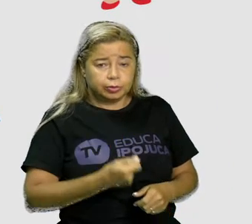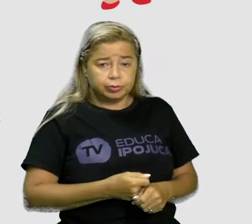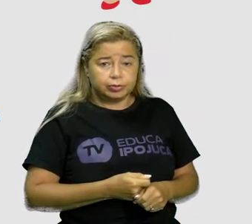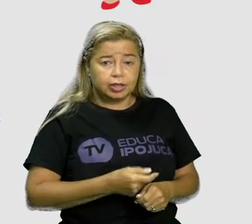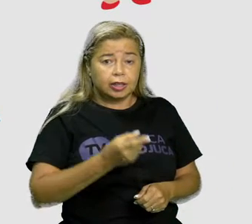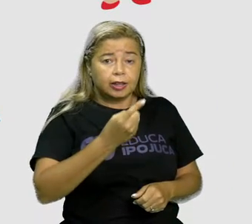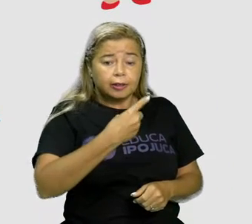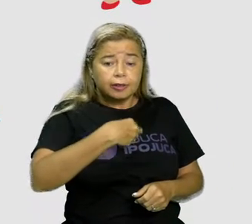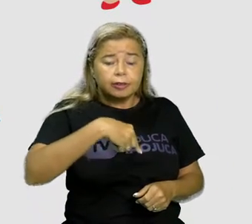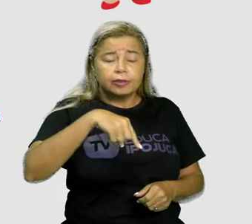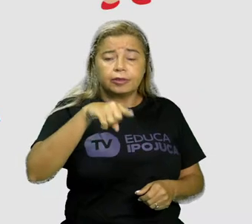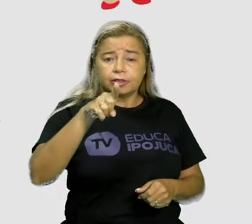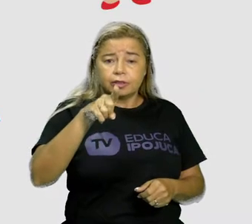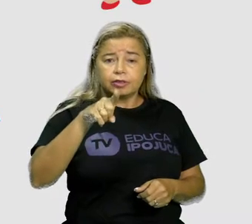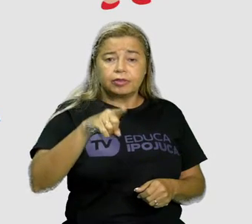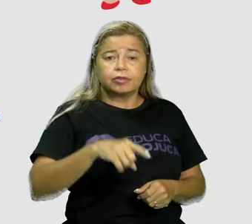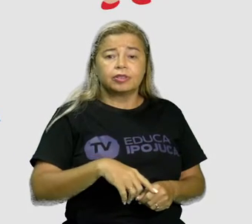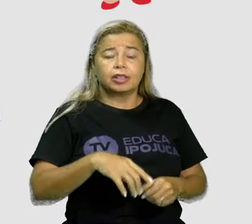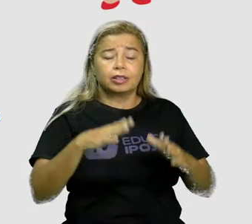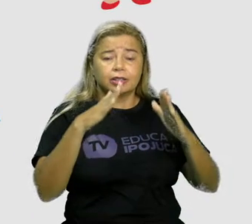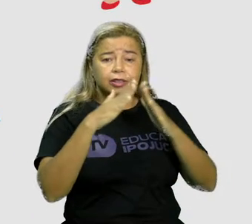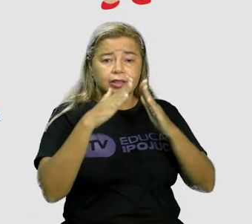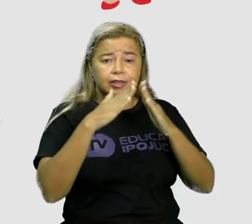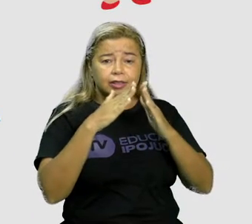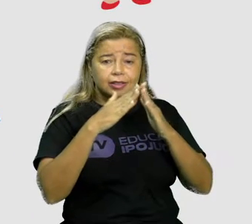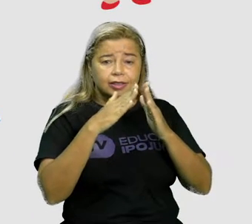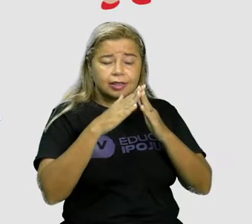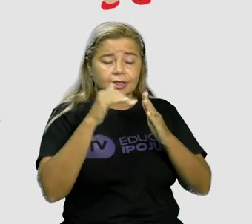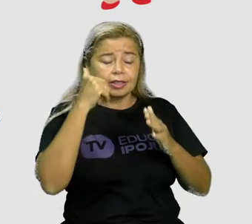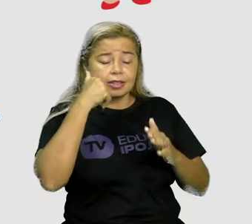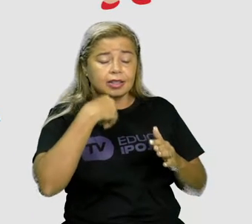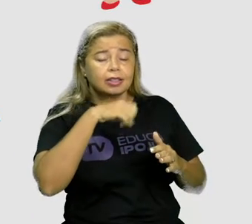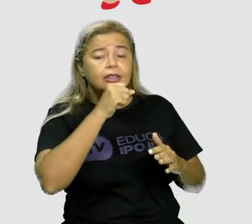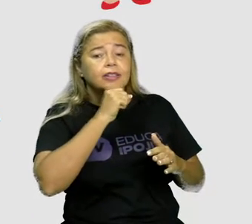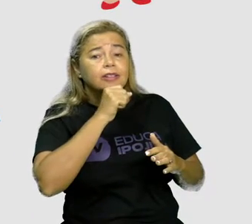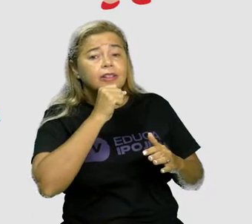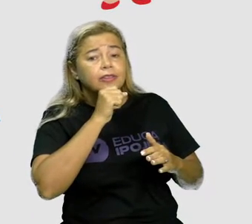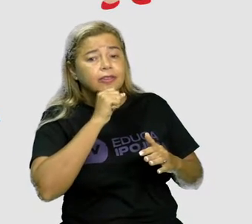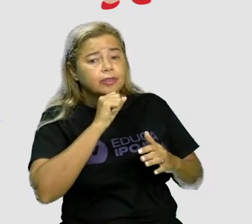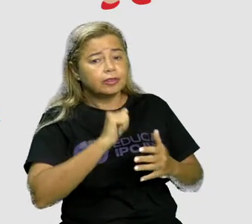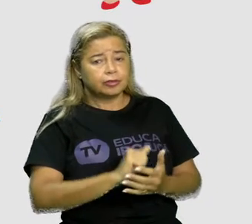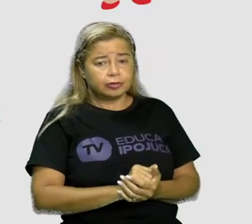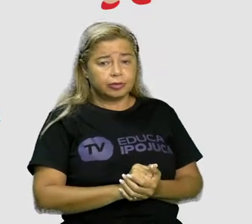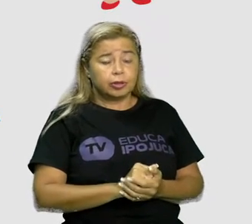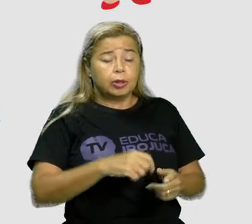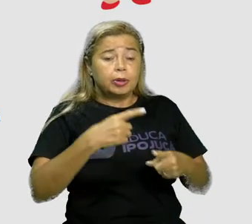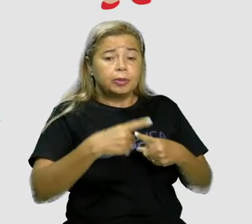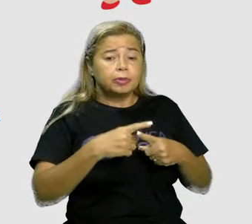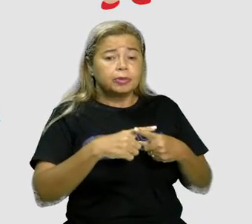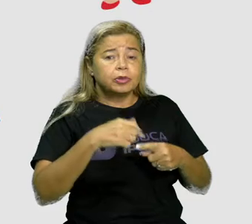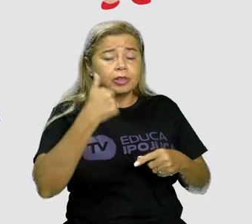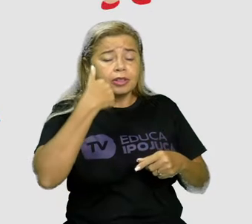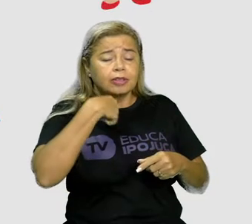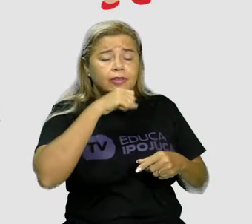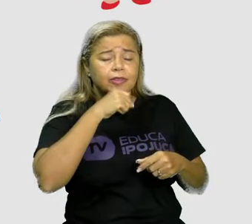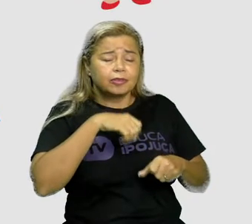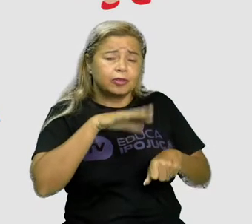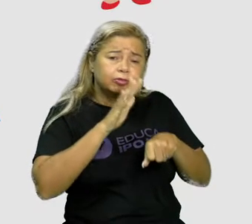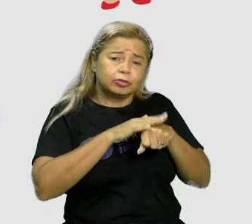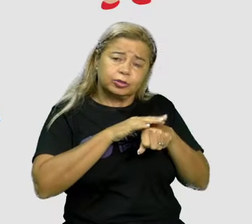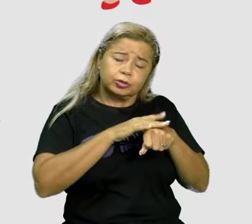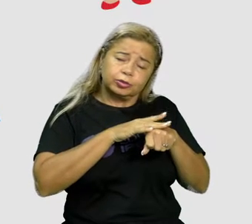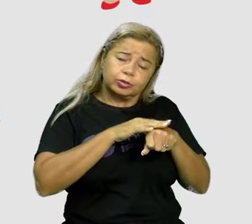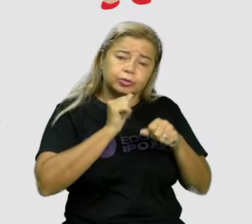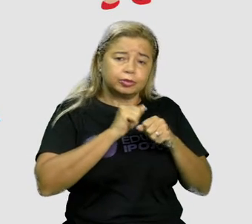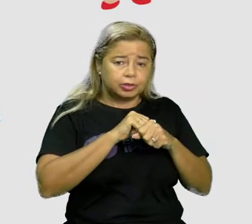ela estava doente. A mãe da menina pediu que fosse pelo caminho mais longo, pois pelo